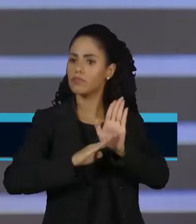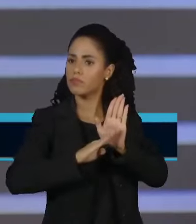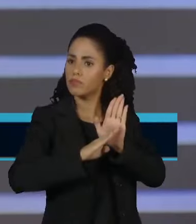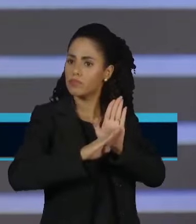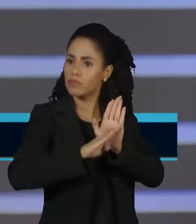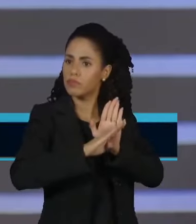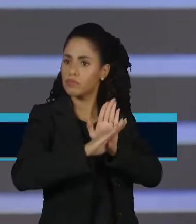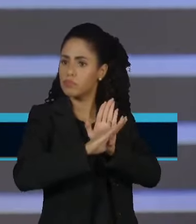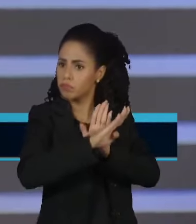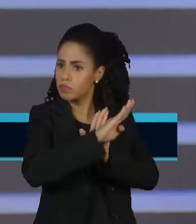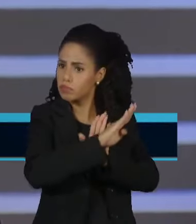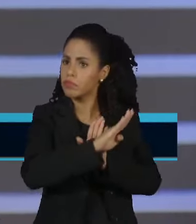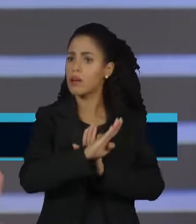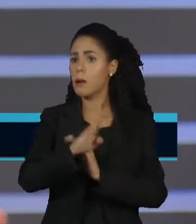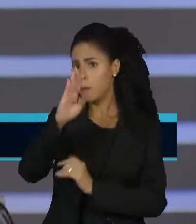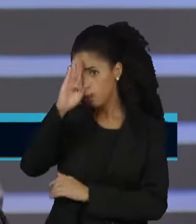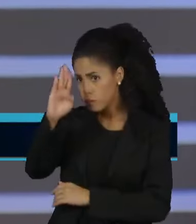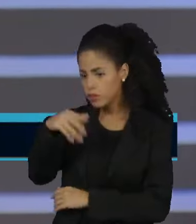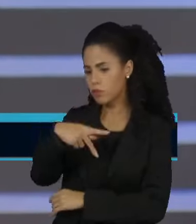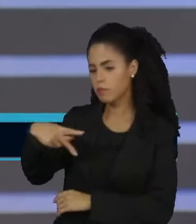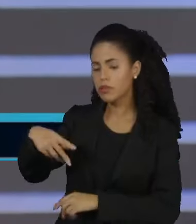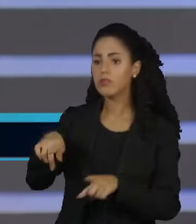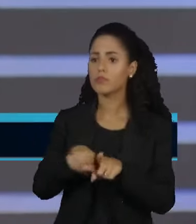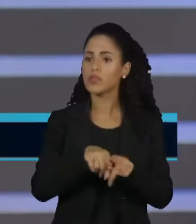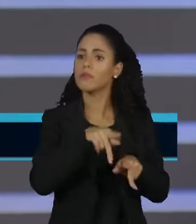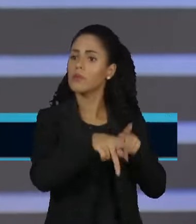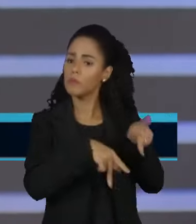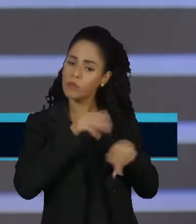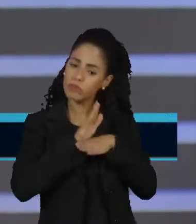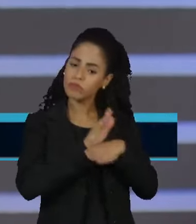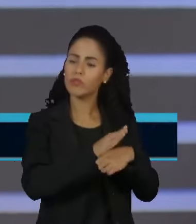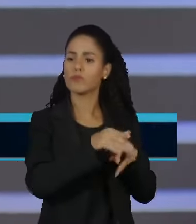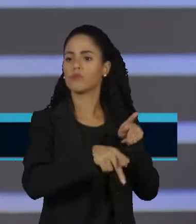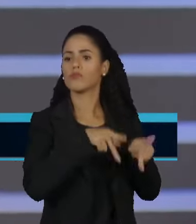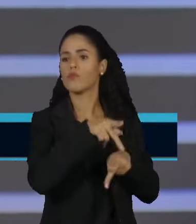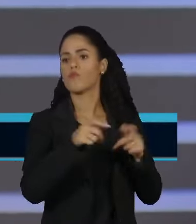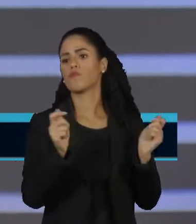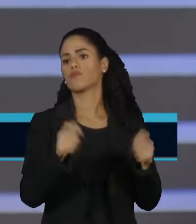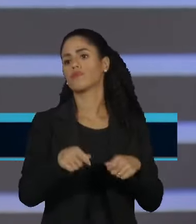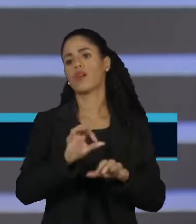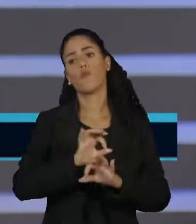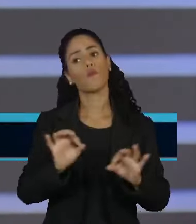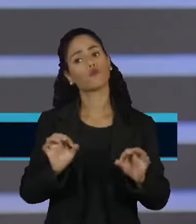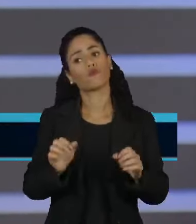politicamente, para o presidente da República, o crescimento pode ser muito bom eleitoralmente.